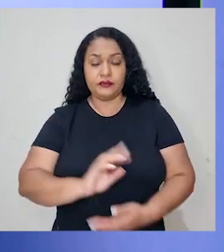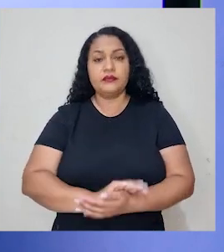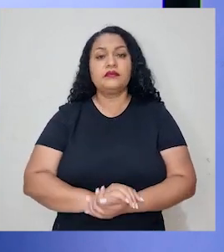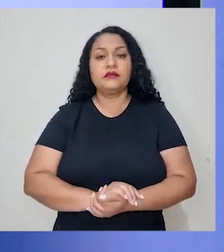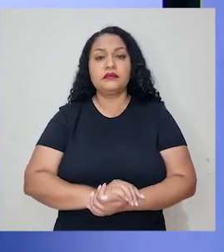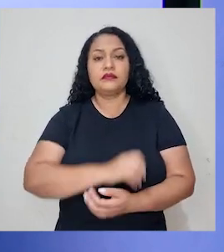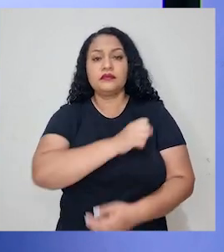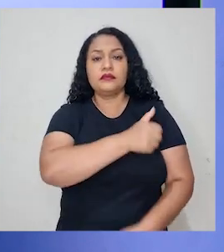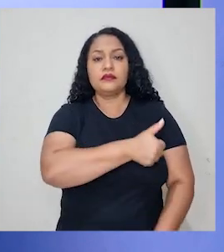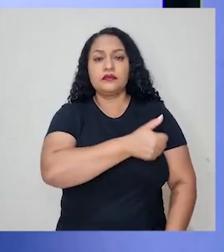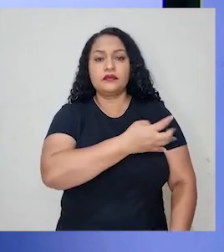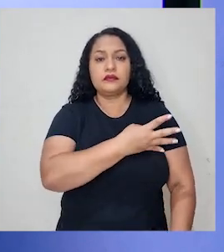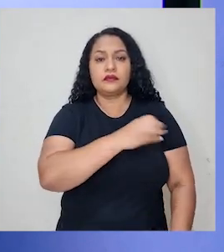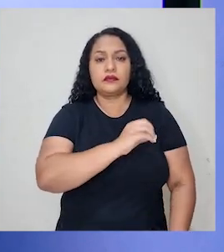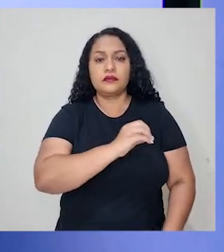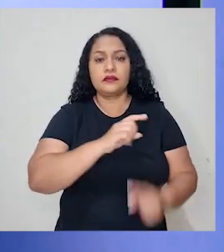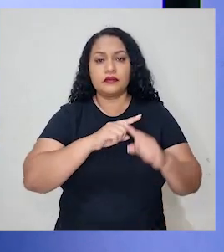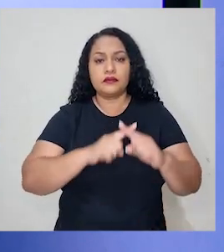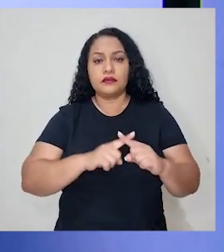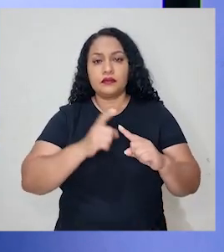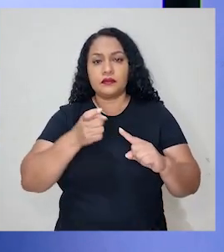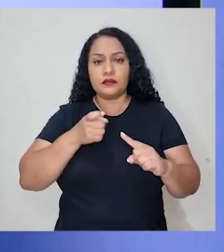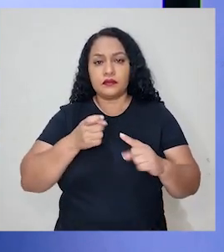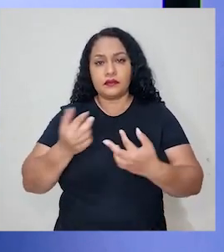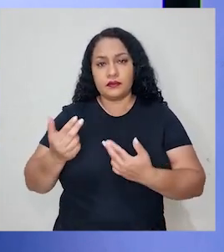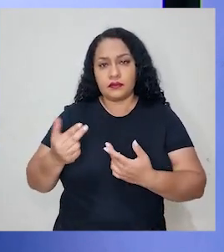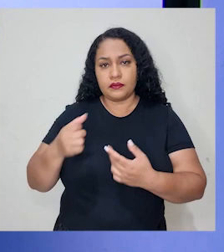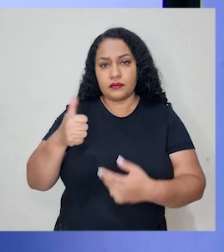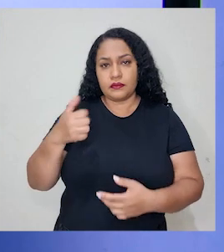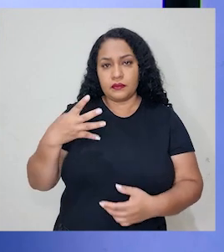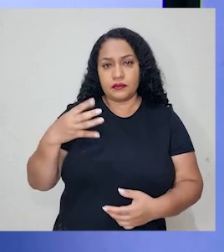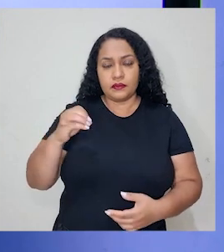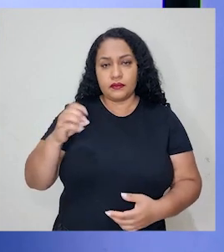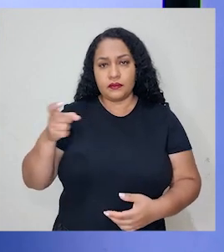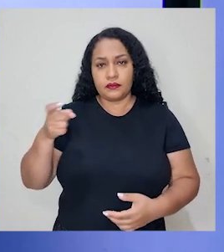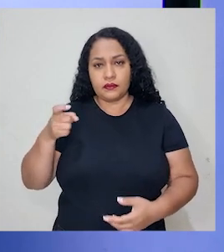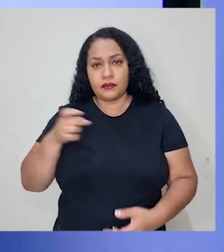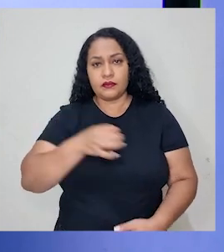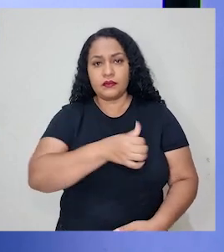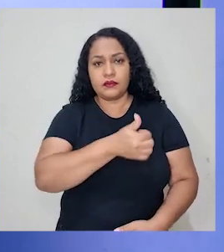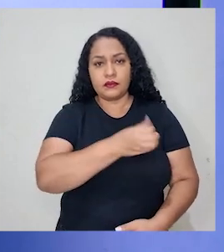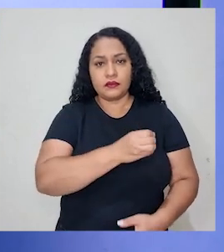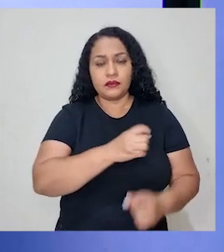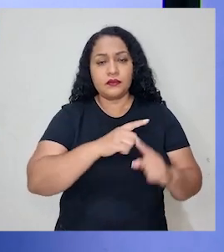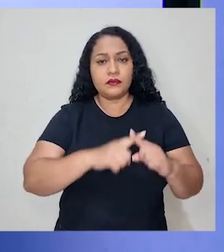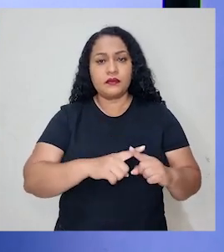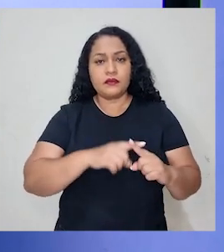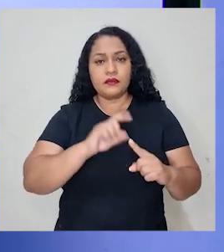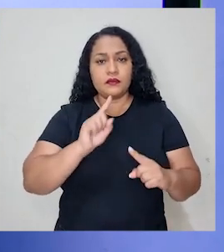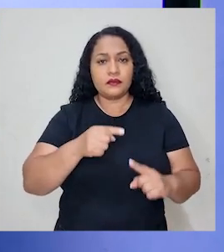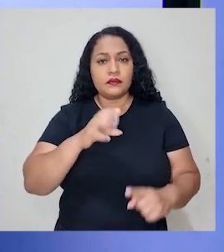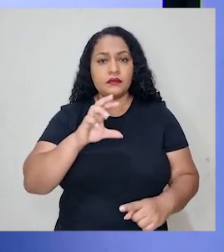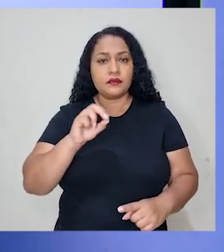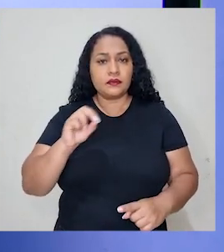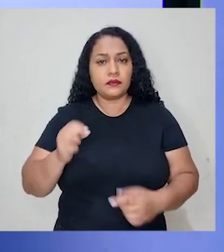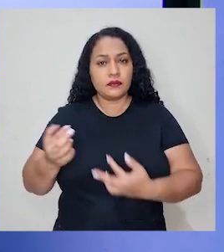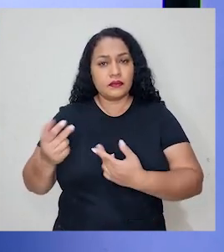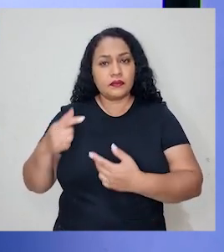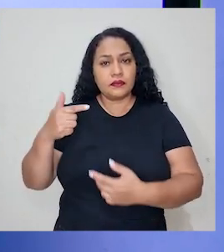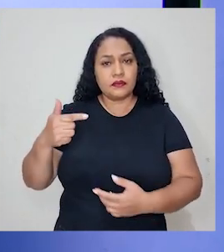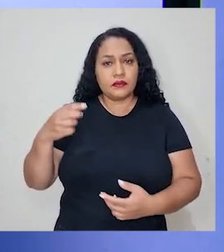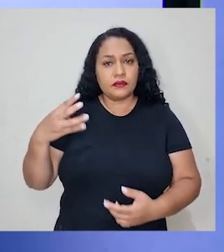140 vezes x é 140x, 16 vezes 1.500, 24.000.